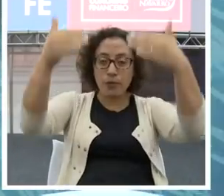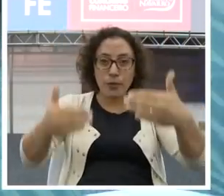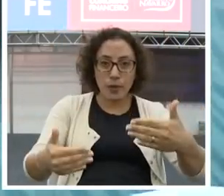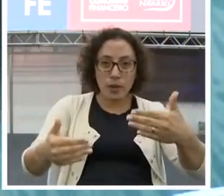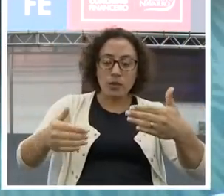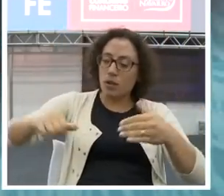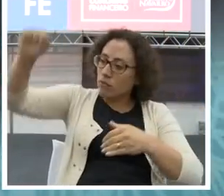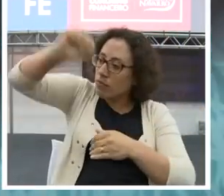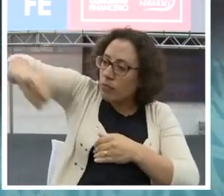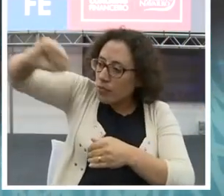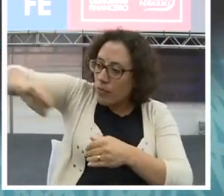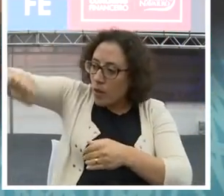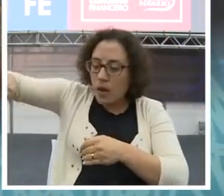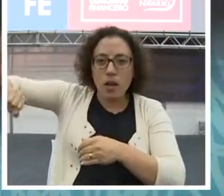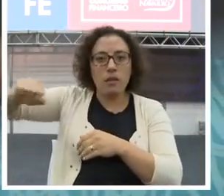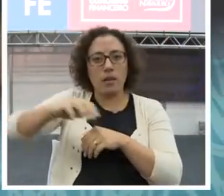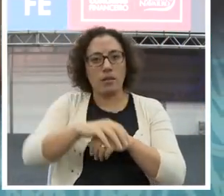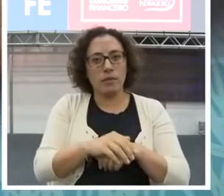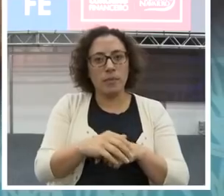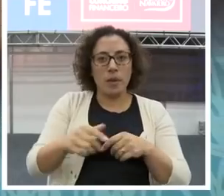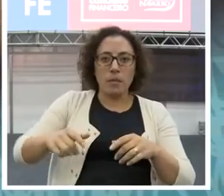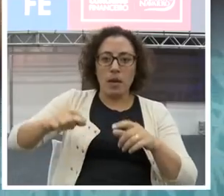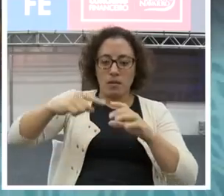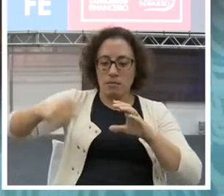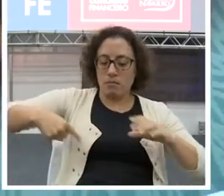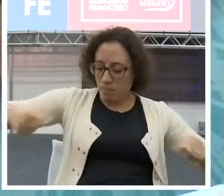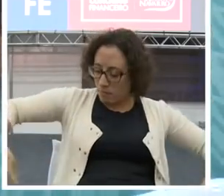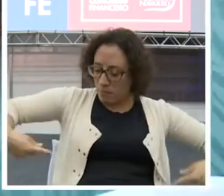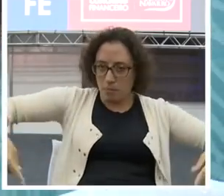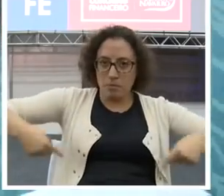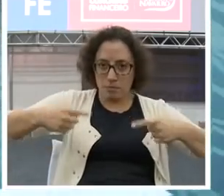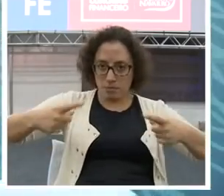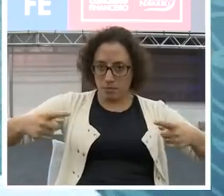dos 13 anos aos 20.